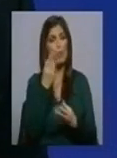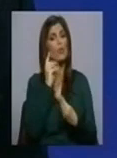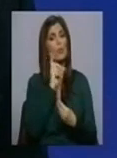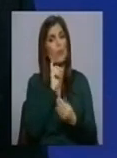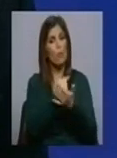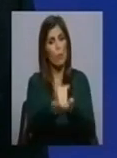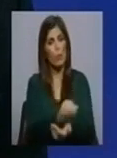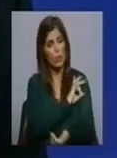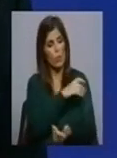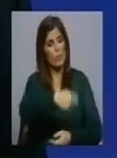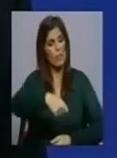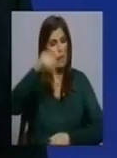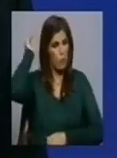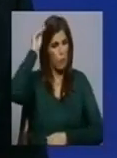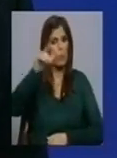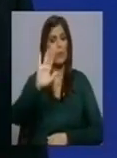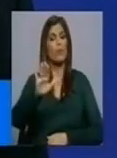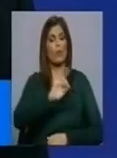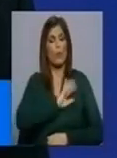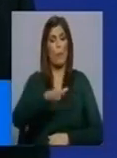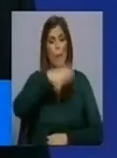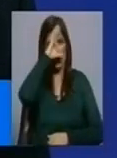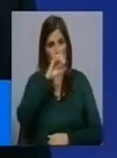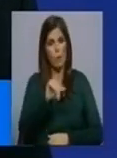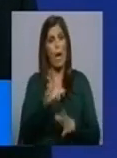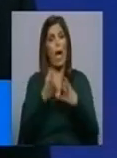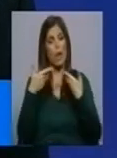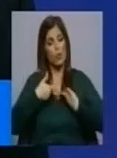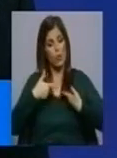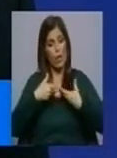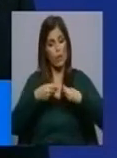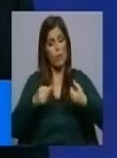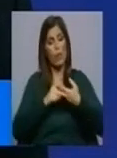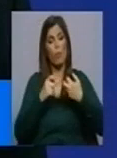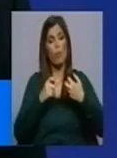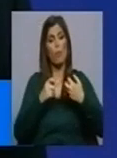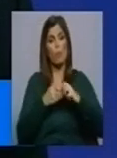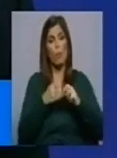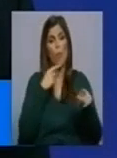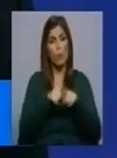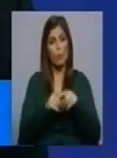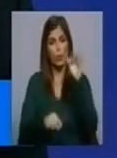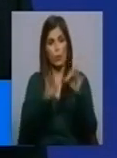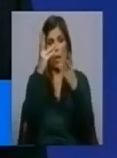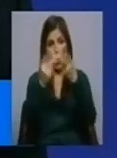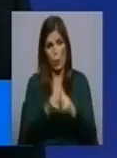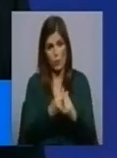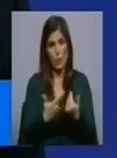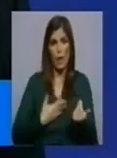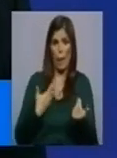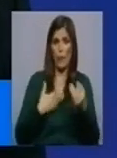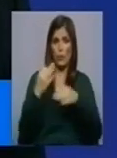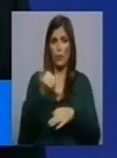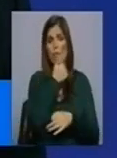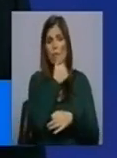apoio do Sr. Presidente da República e do Sr. Primeiro-Ministro, que nos ajudaram a resolver um problema que era político ao Tribunal de Contas, e é lamentável que haja um Tribunal que tome decisões